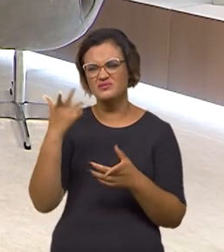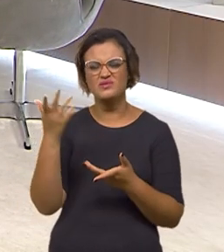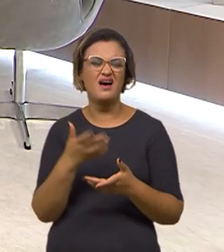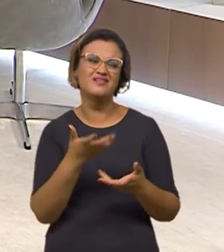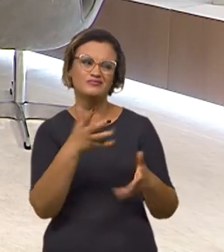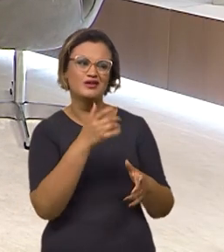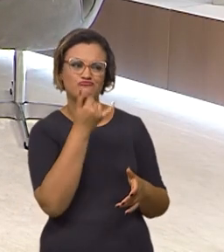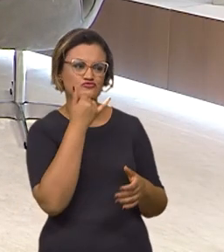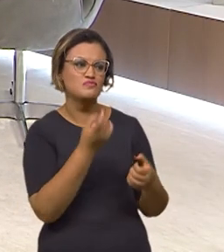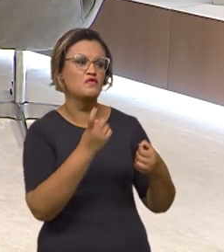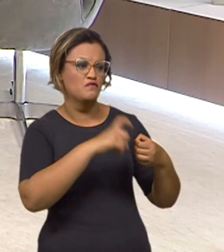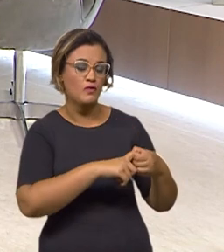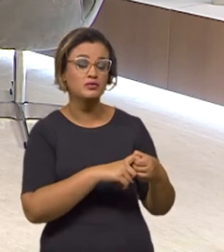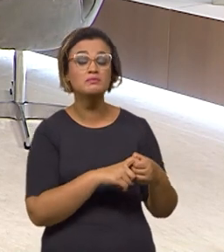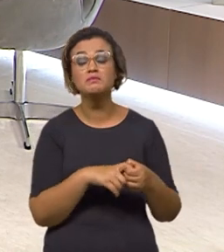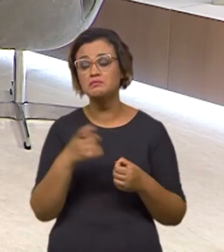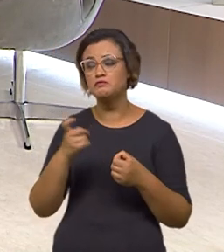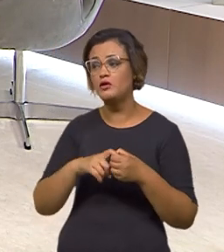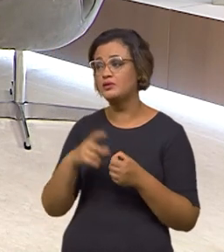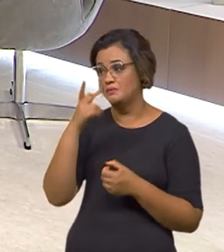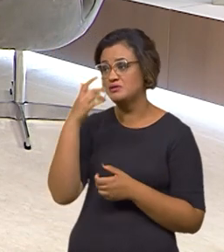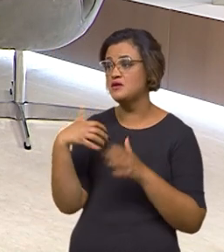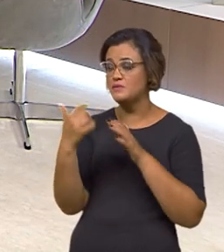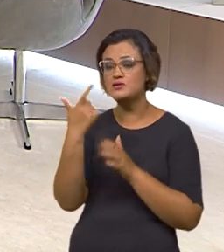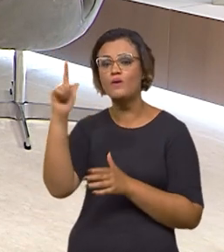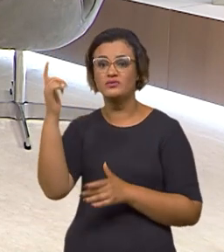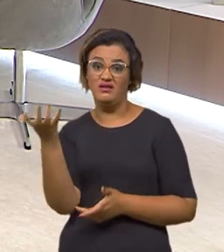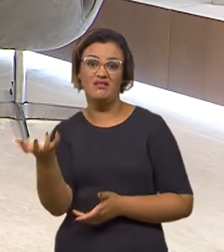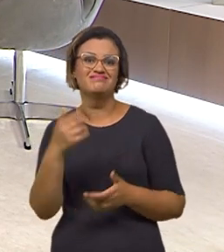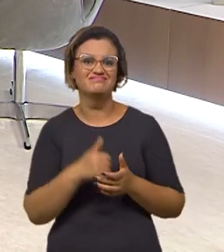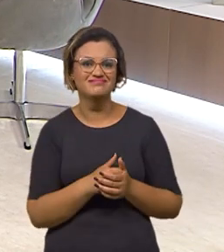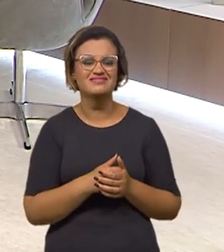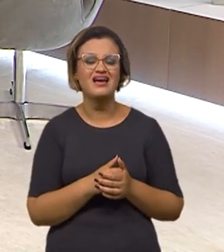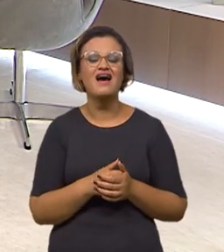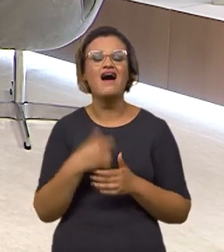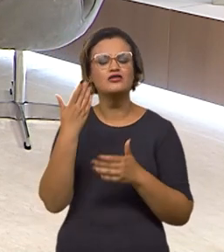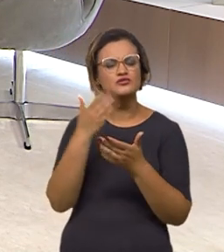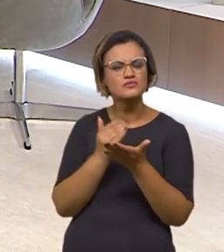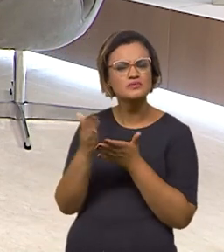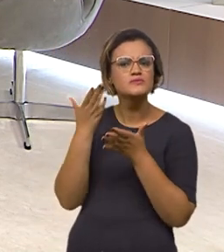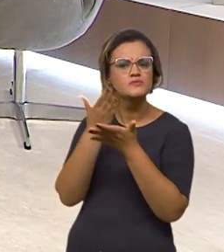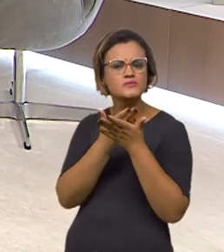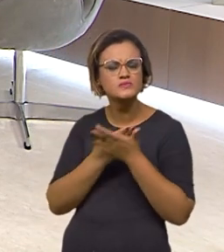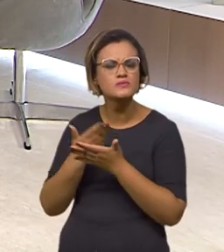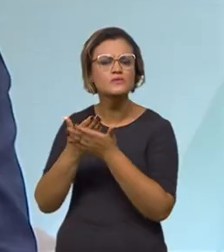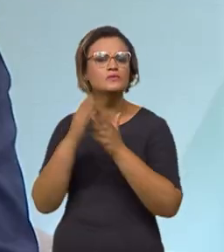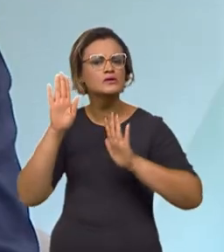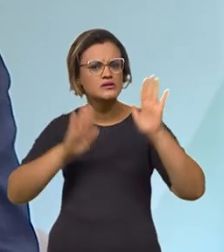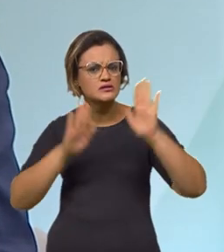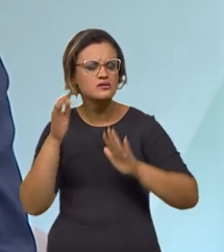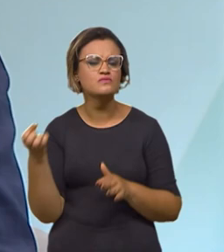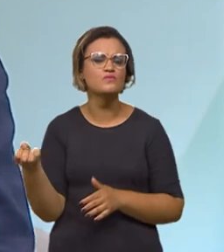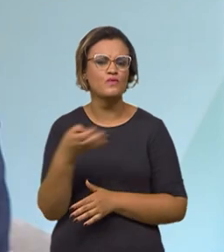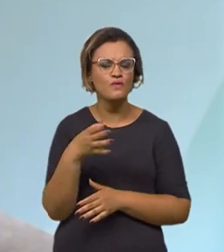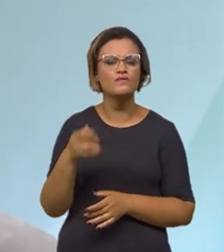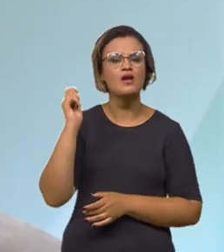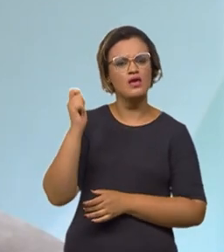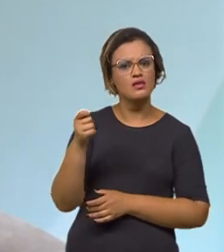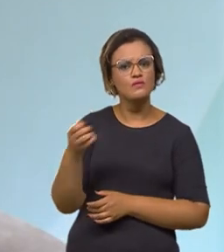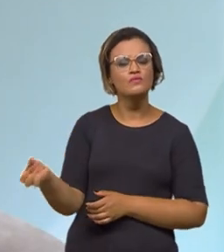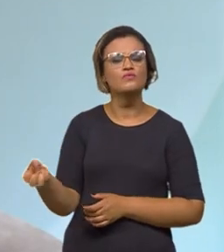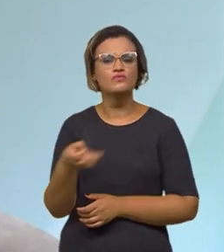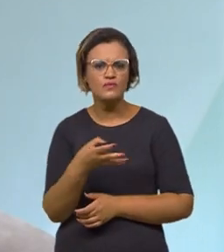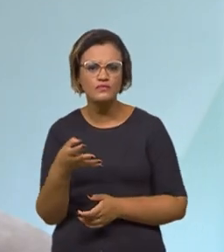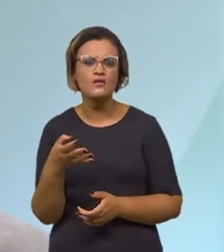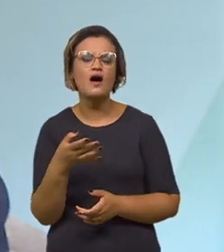ativo, é feito um aditivo no contrato da concessão e nós começamos, então, um estudo para uma nova licitação, um novo leilão. Em